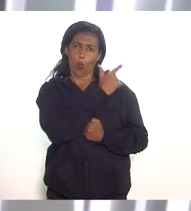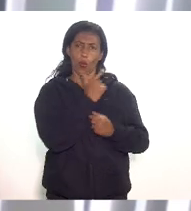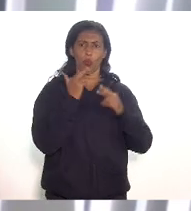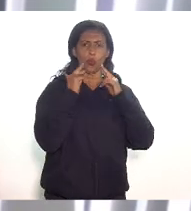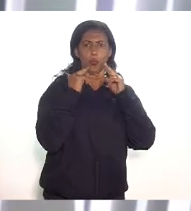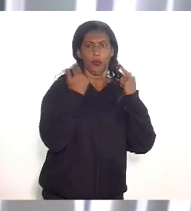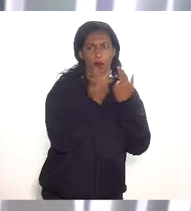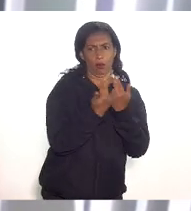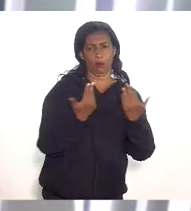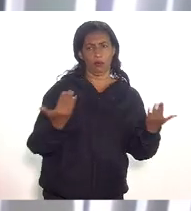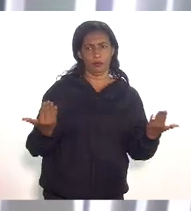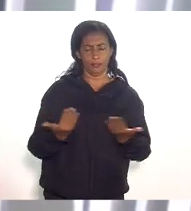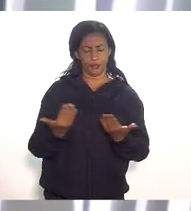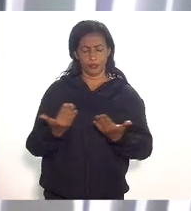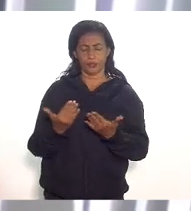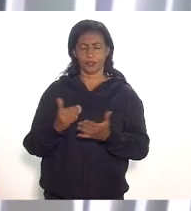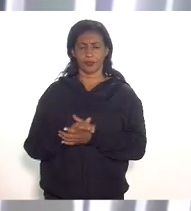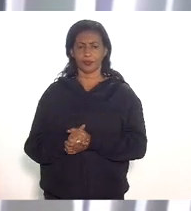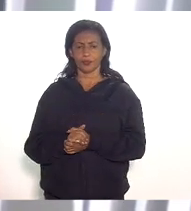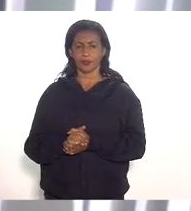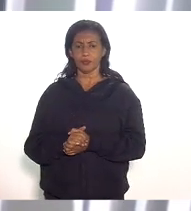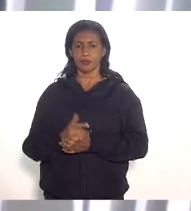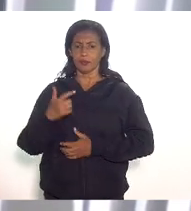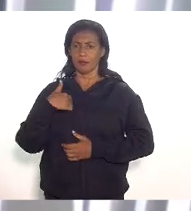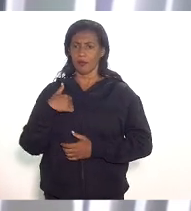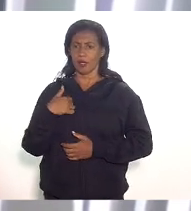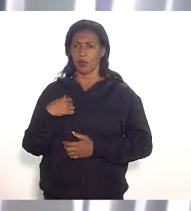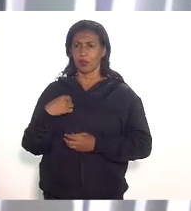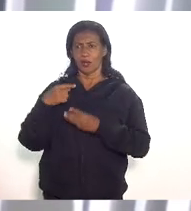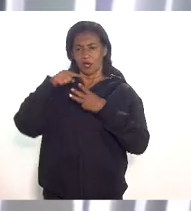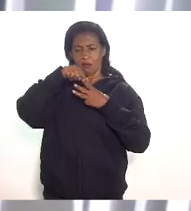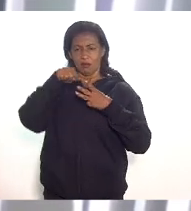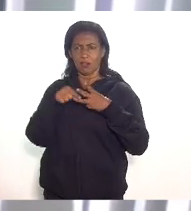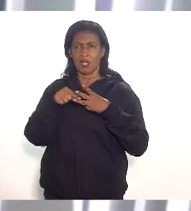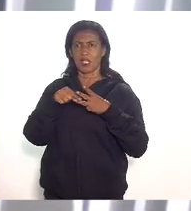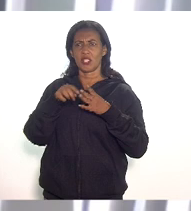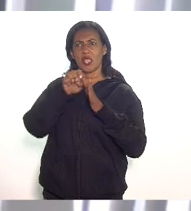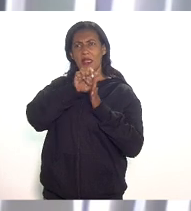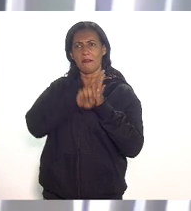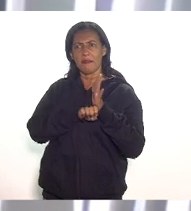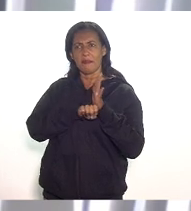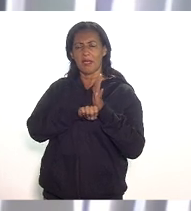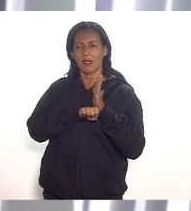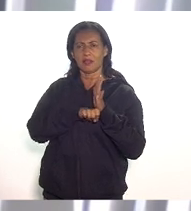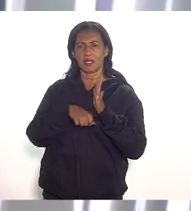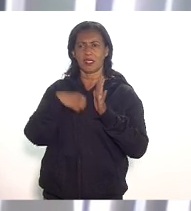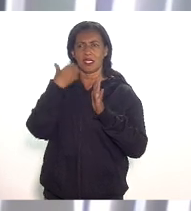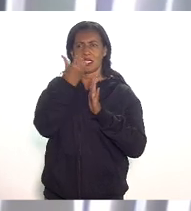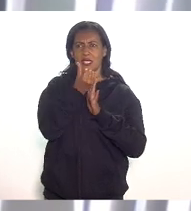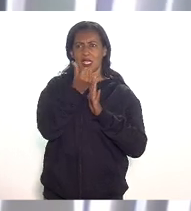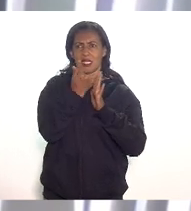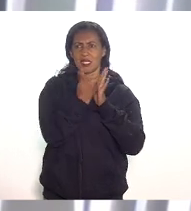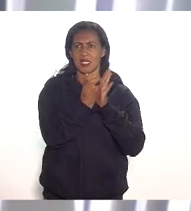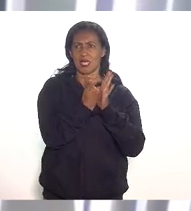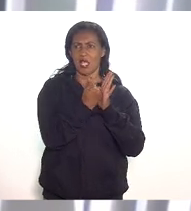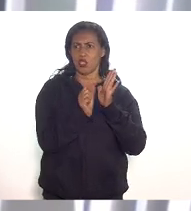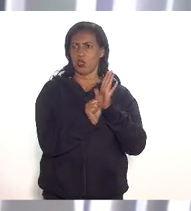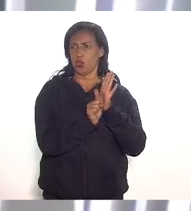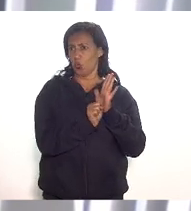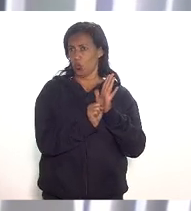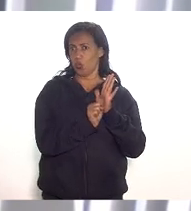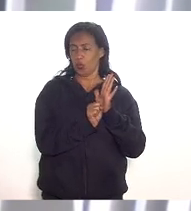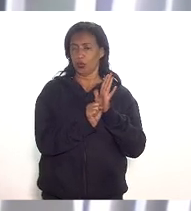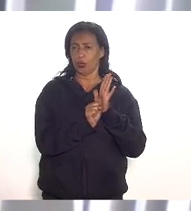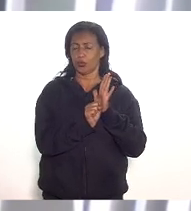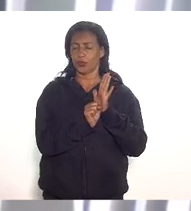da Indústria Naval que eu ofereci três emendas ao projeto as emendas 6, 7 e 8